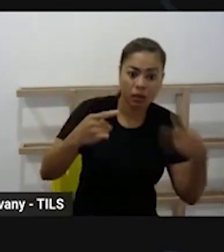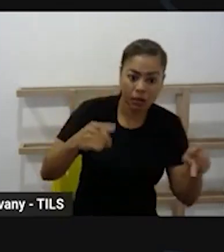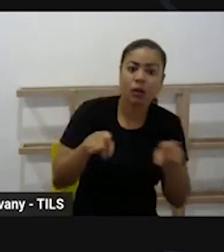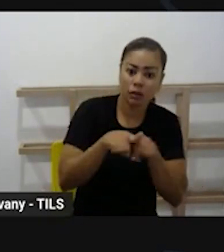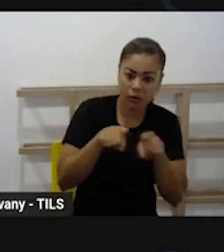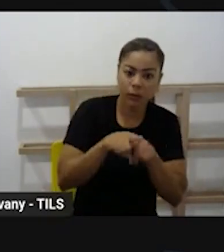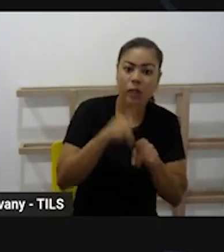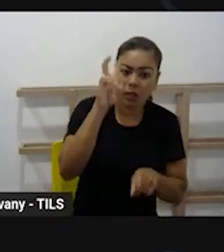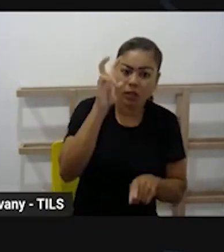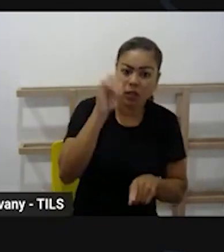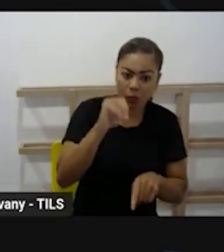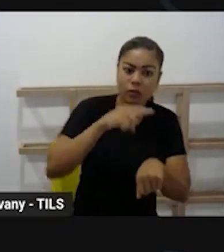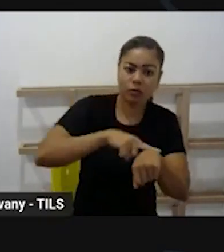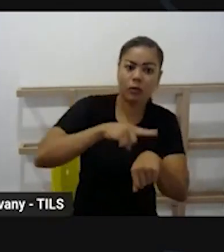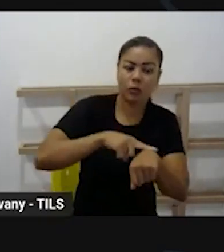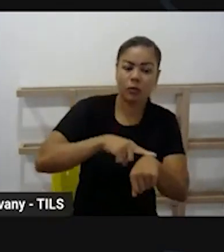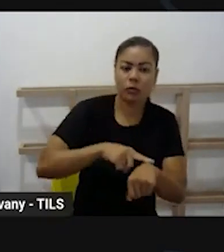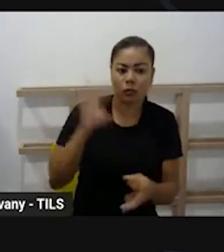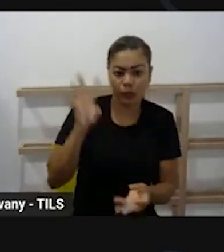minutos não é isso?